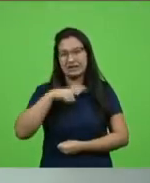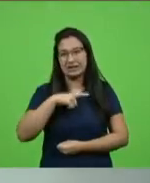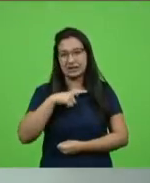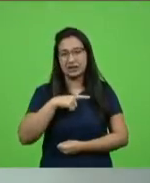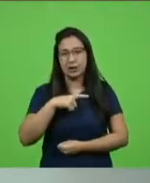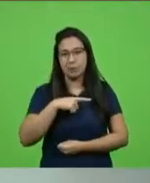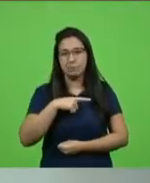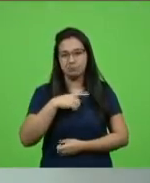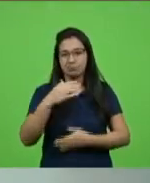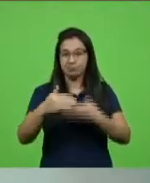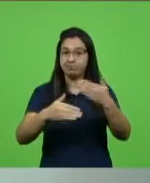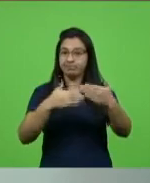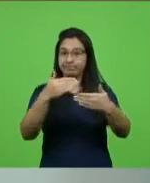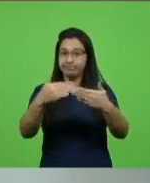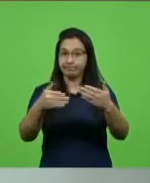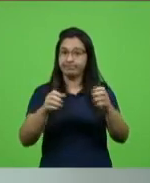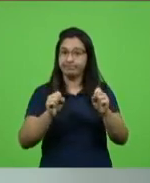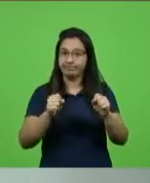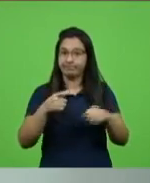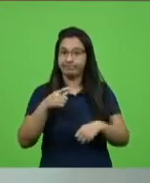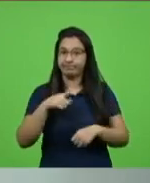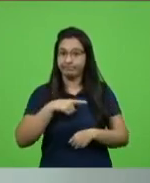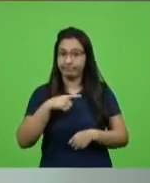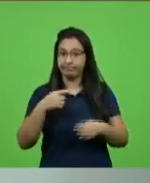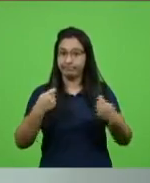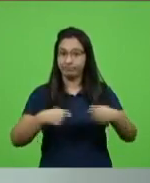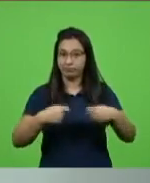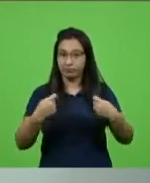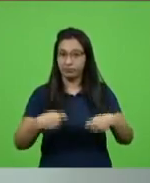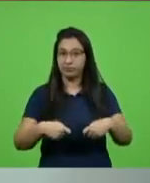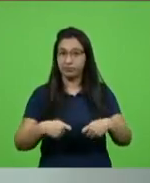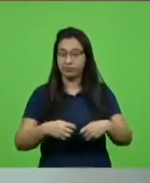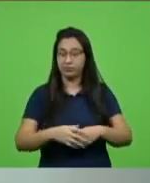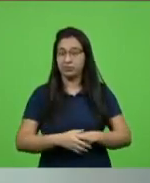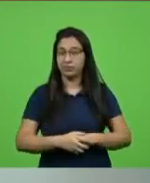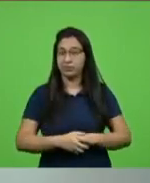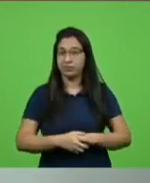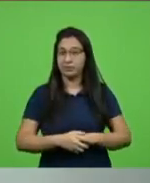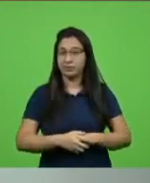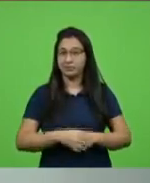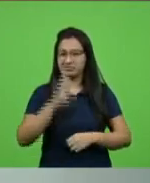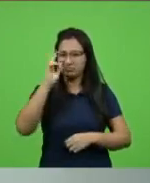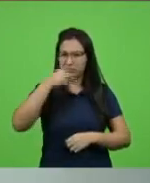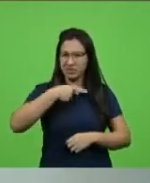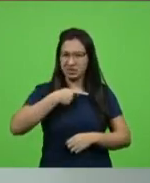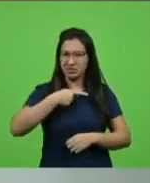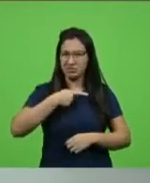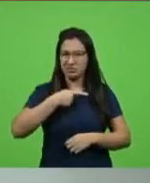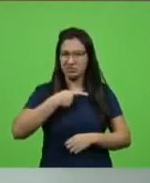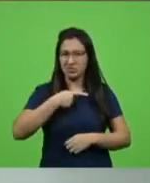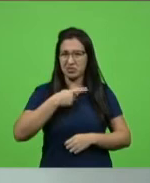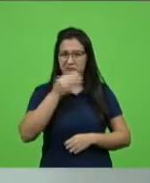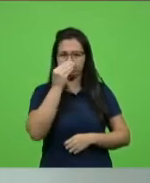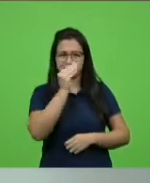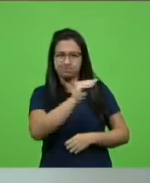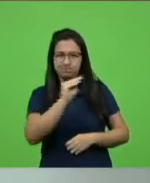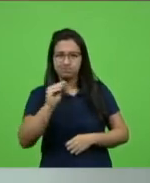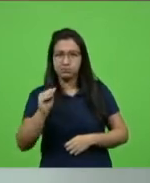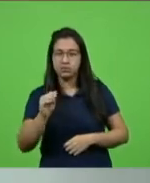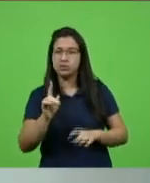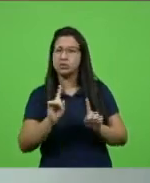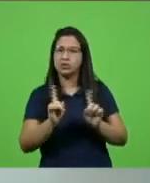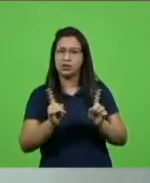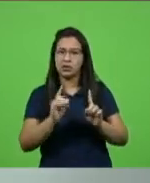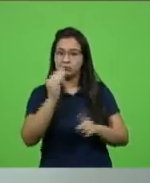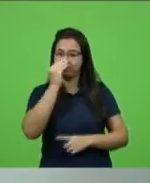por diante tem que ser renunciando questões pessoais em favor do coletivo com resiliência,